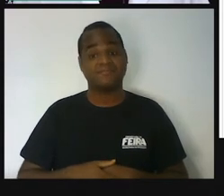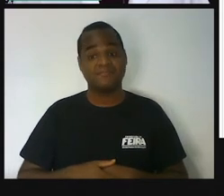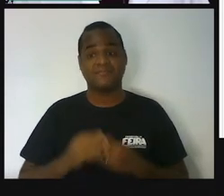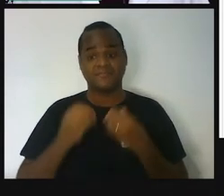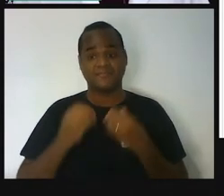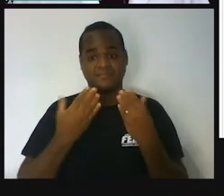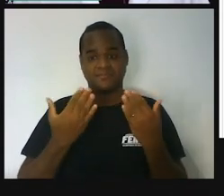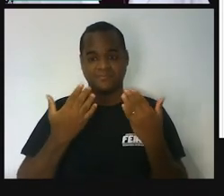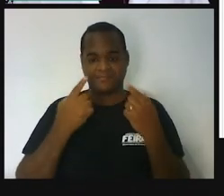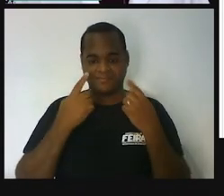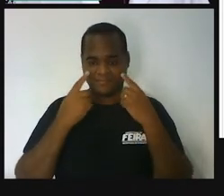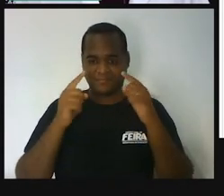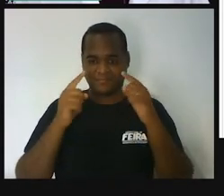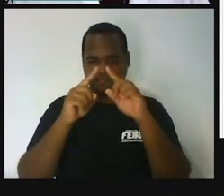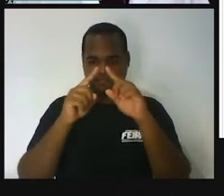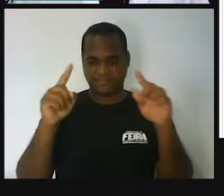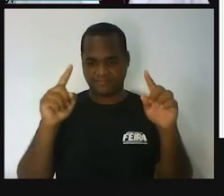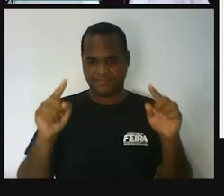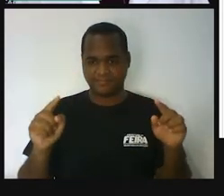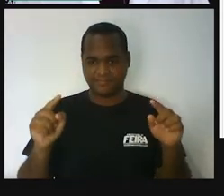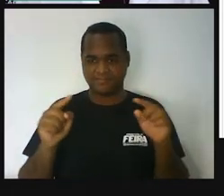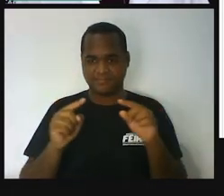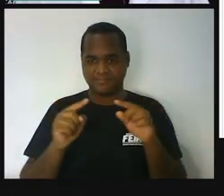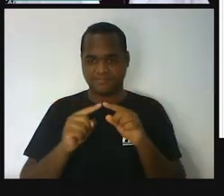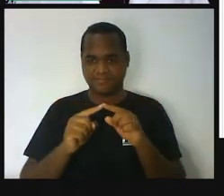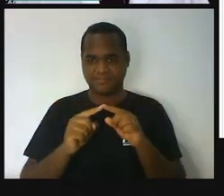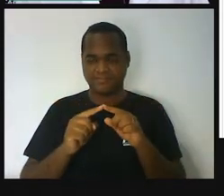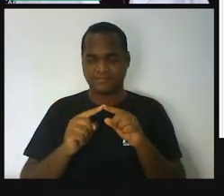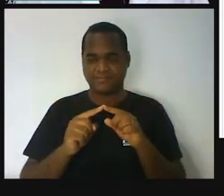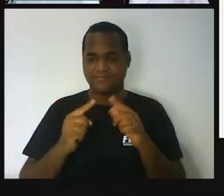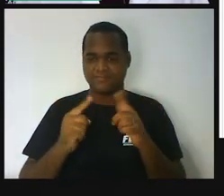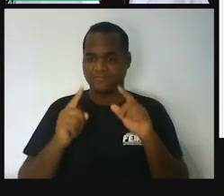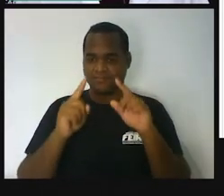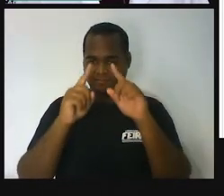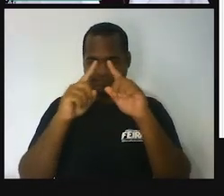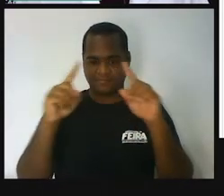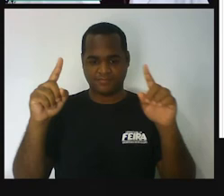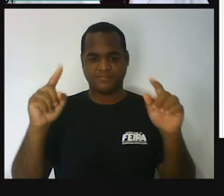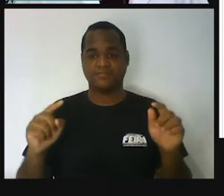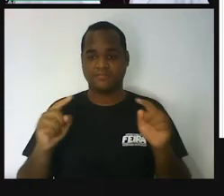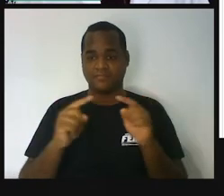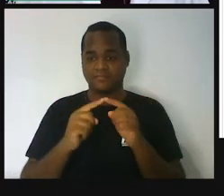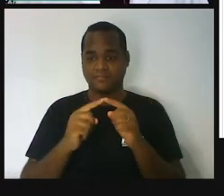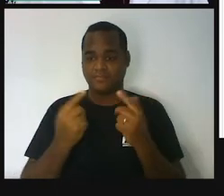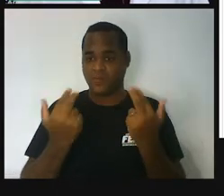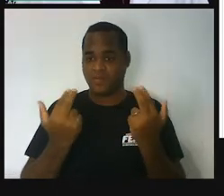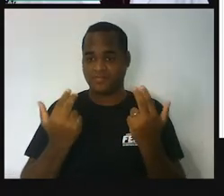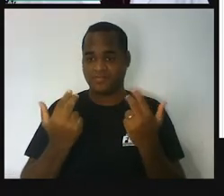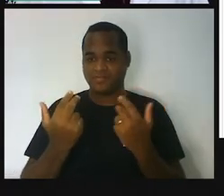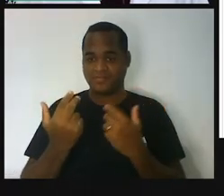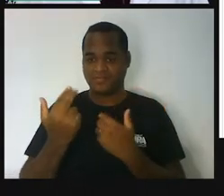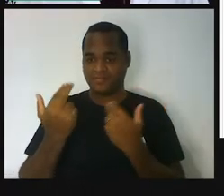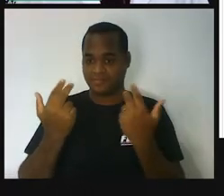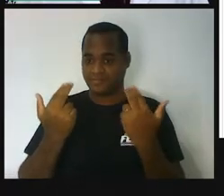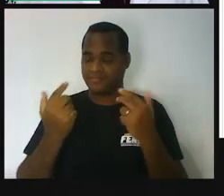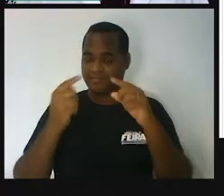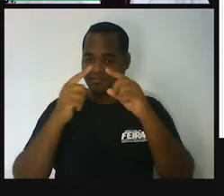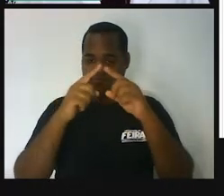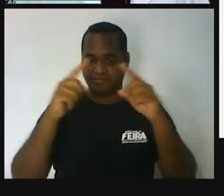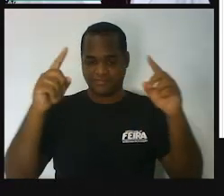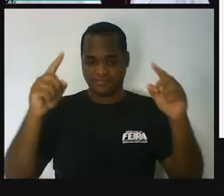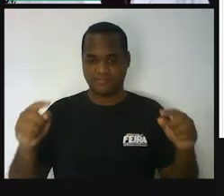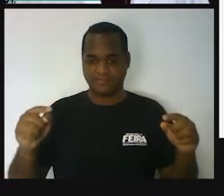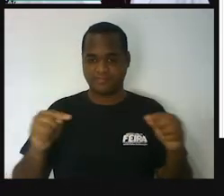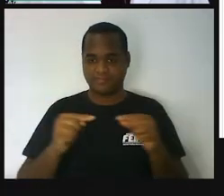Bom, quadrado, ele tem que ter os quatro lados medindo a mesma coisa. Se a gente medir esses quatro lados aqui,